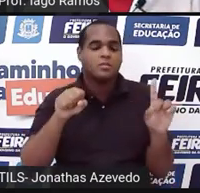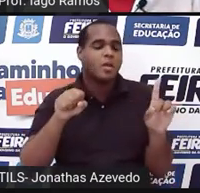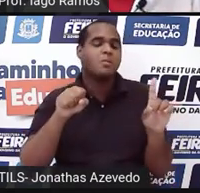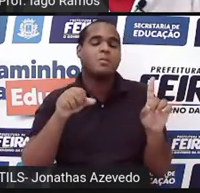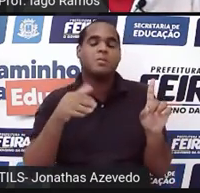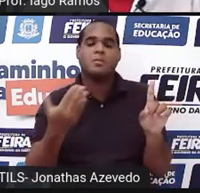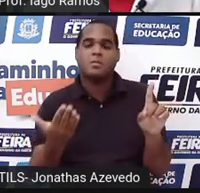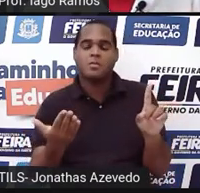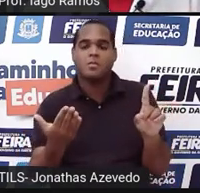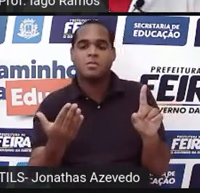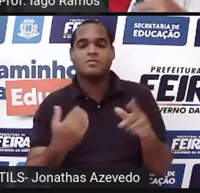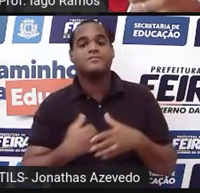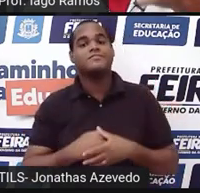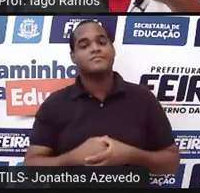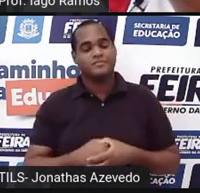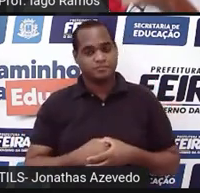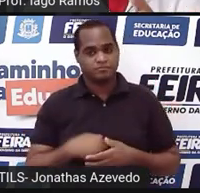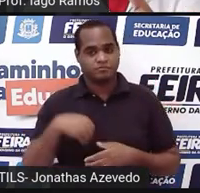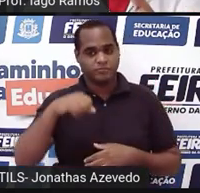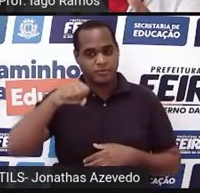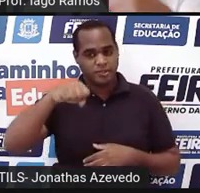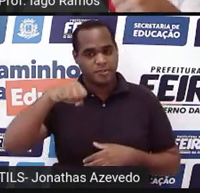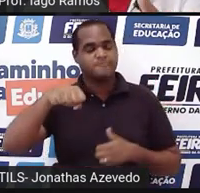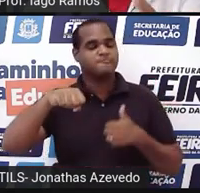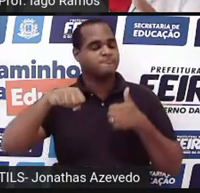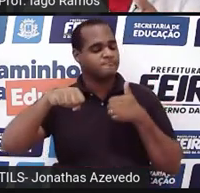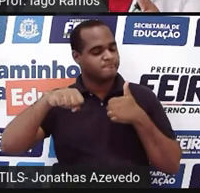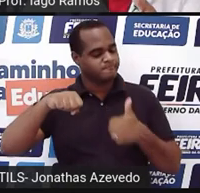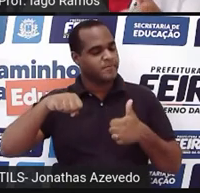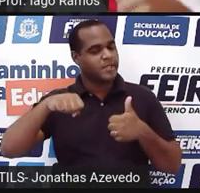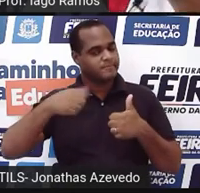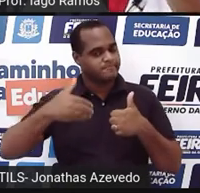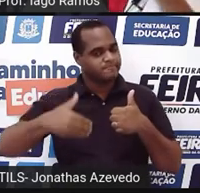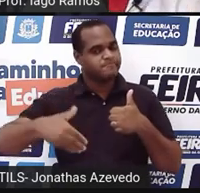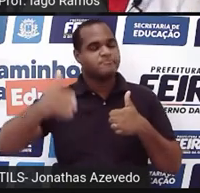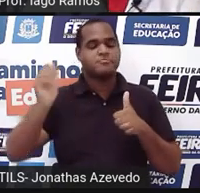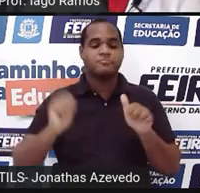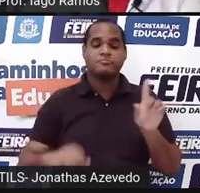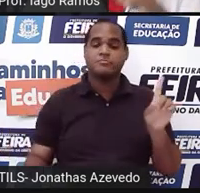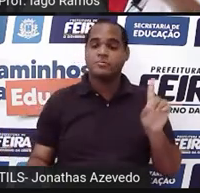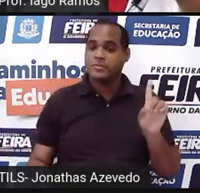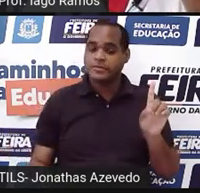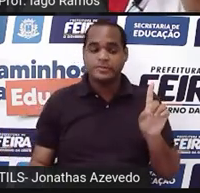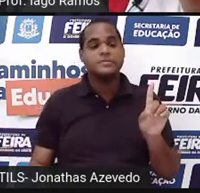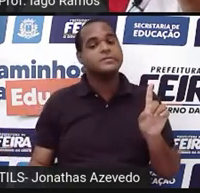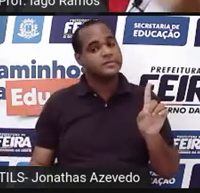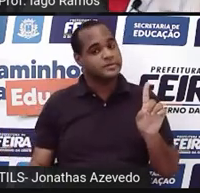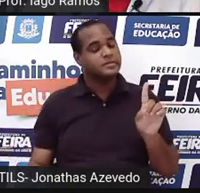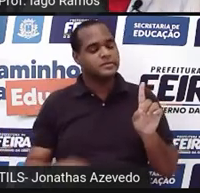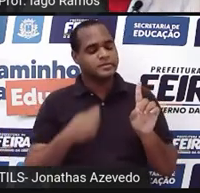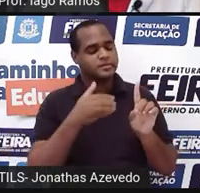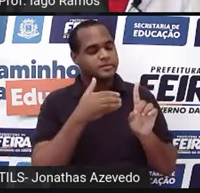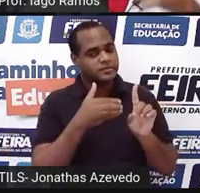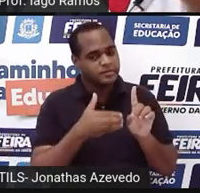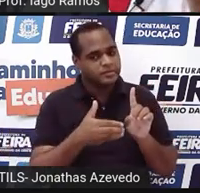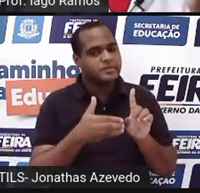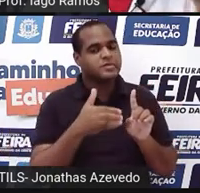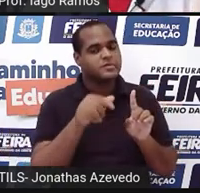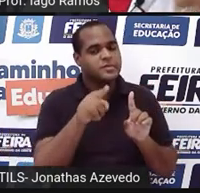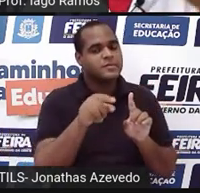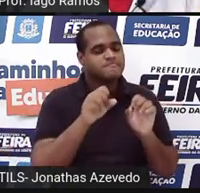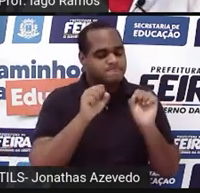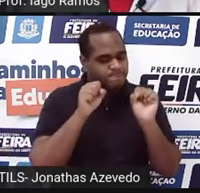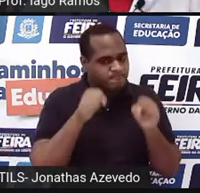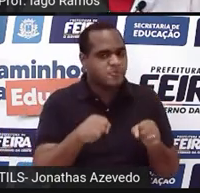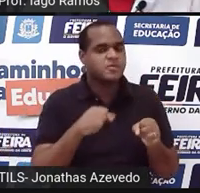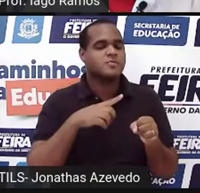Ou para você mesma. Se sim, bacana. A gente vai avançar. Se não, a gente vai avançar para você ter